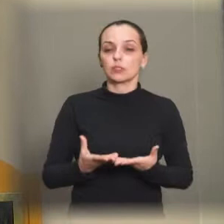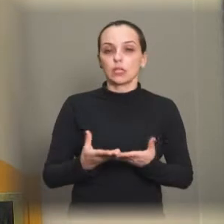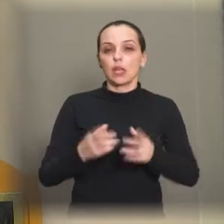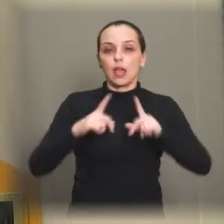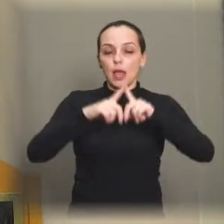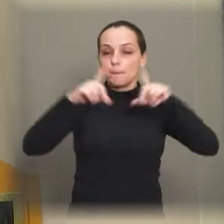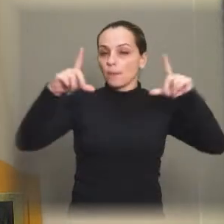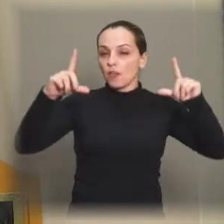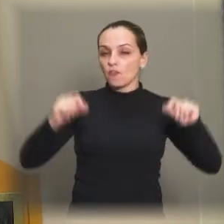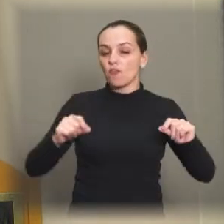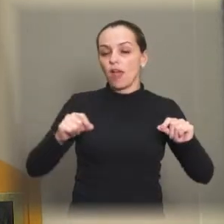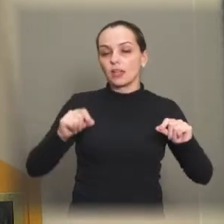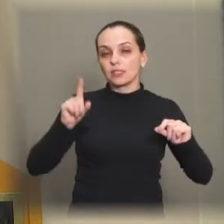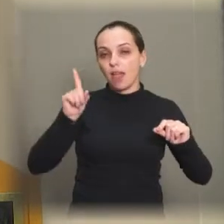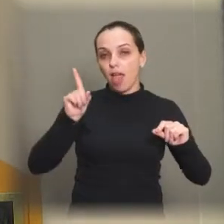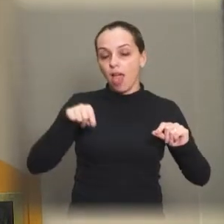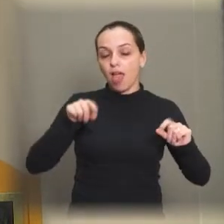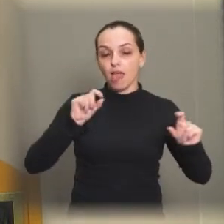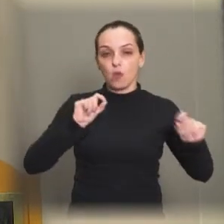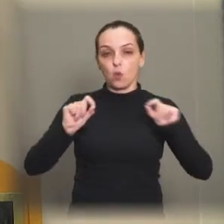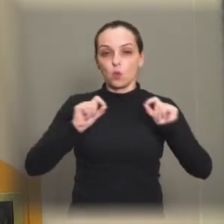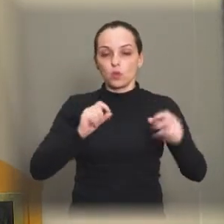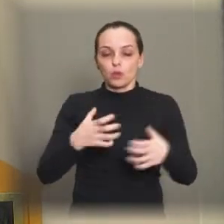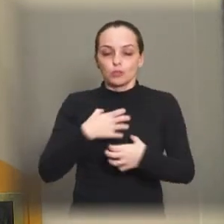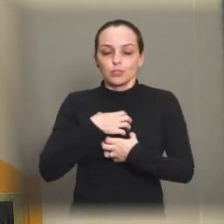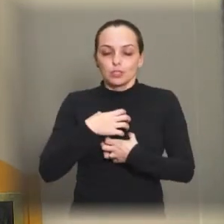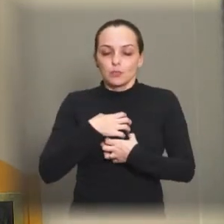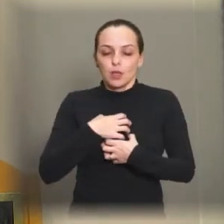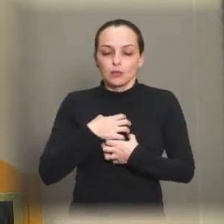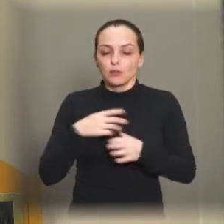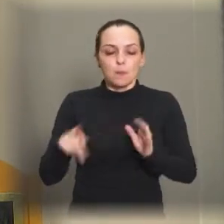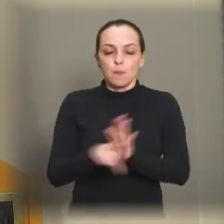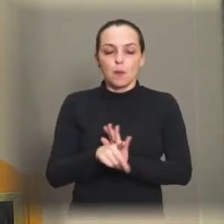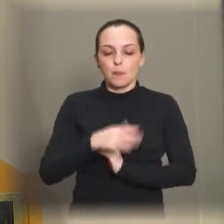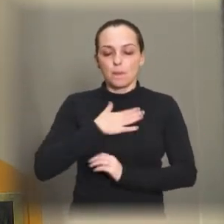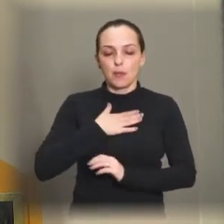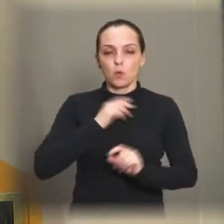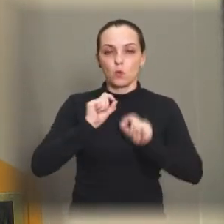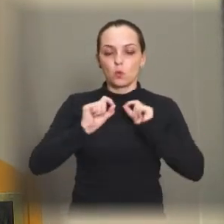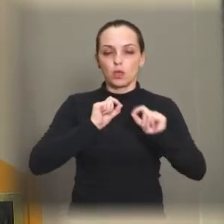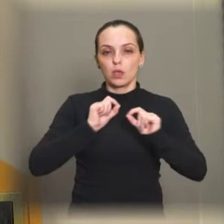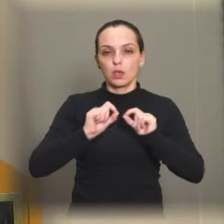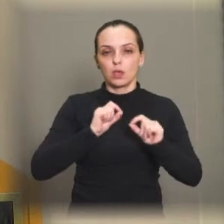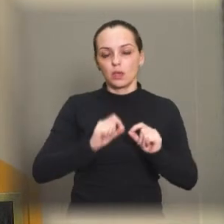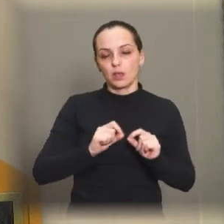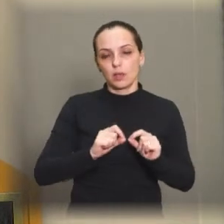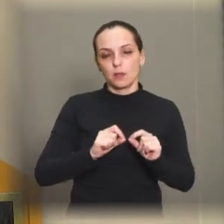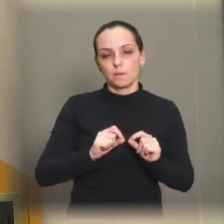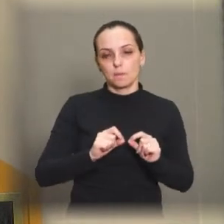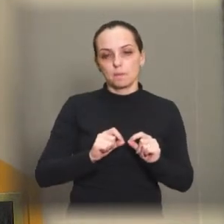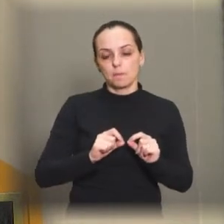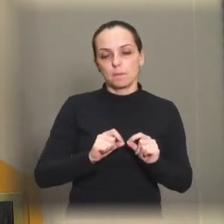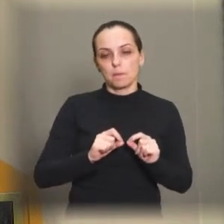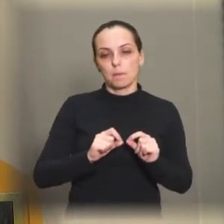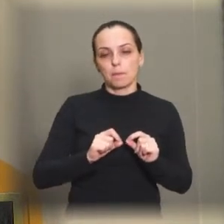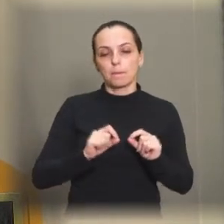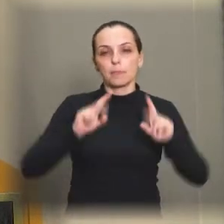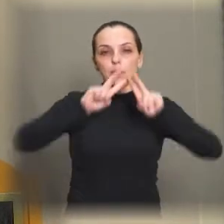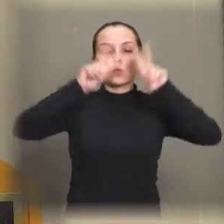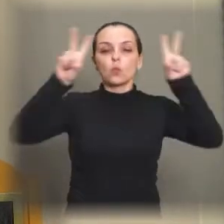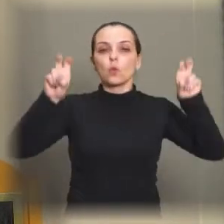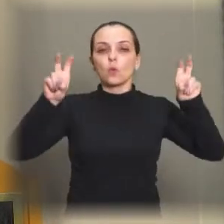frase aqui, ela vai muito ao encontro do que eu estou sentindo nesse momento, que é um provérbio de 16, 9,